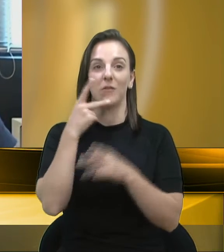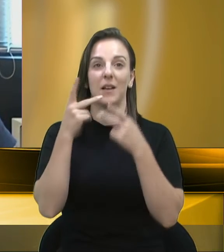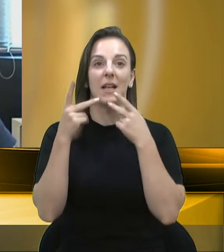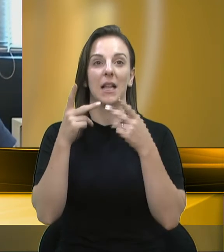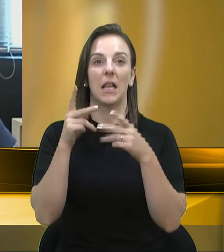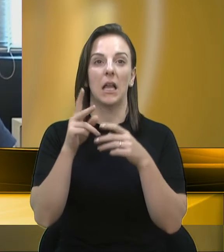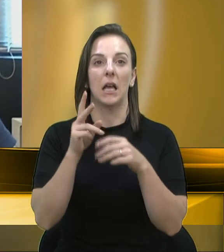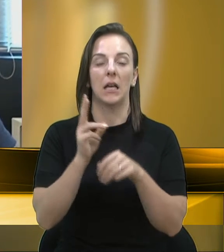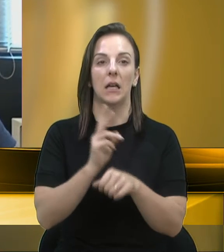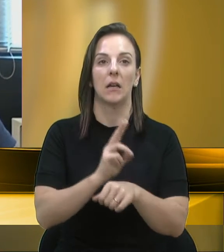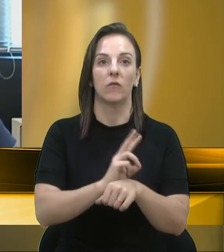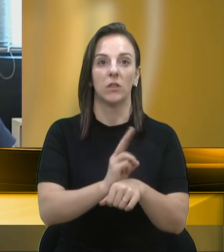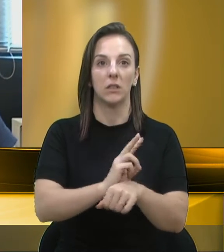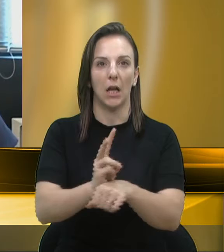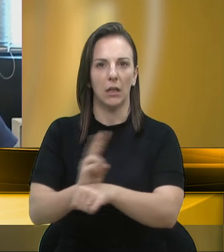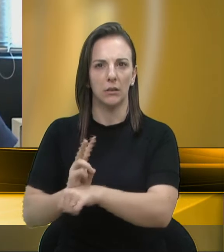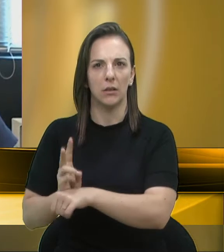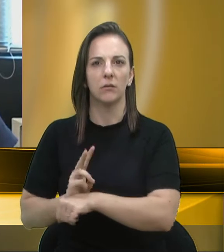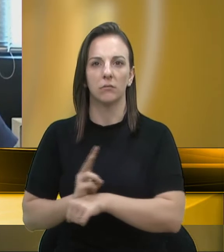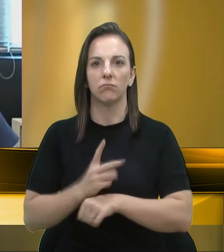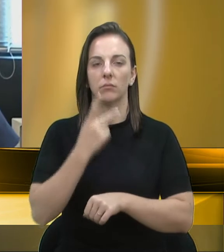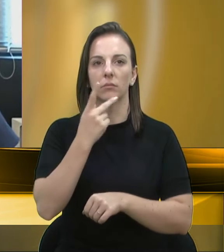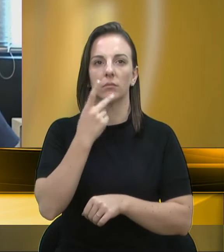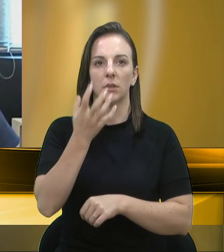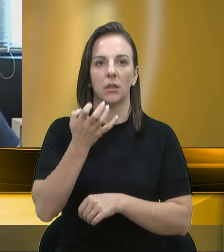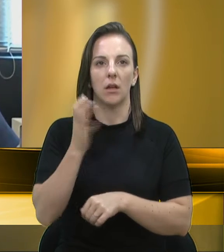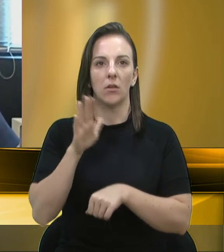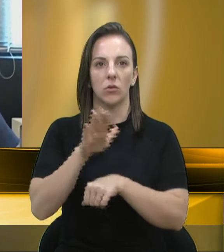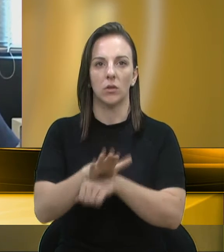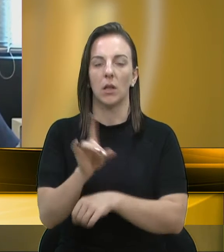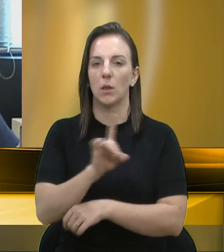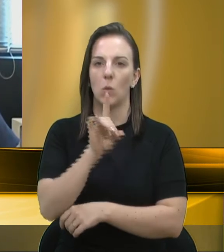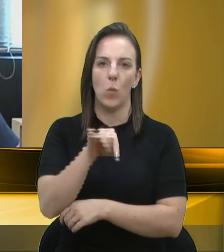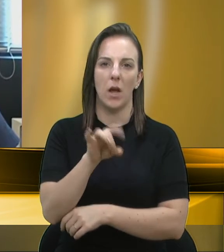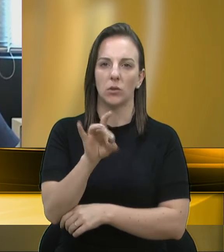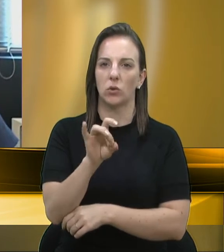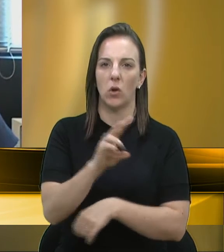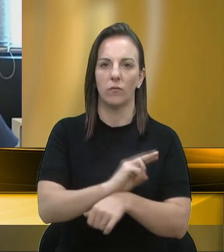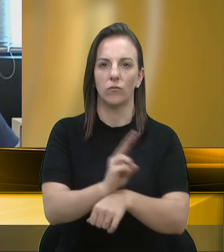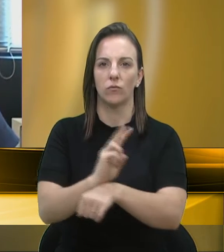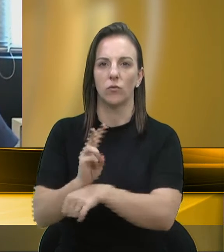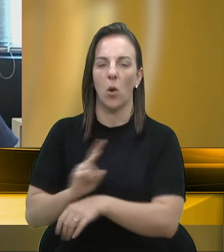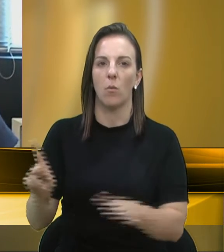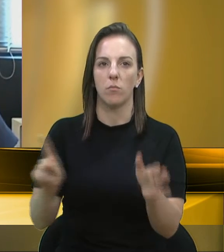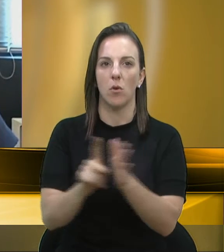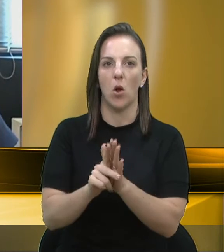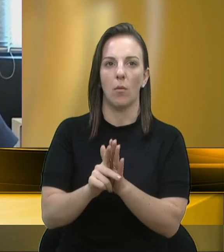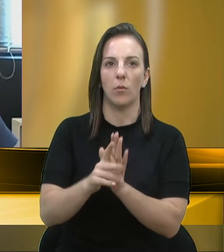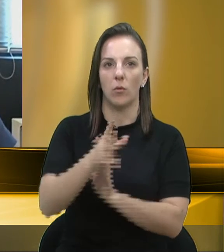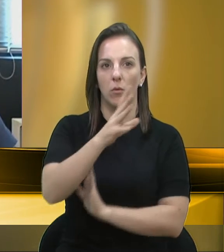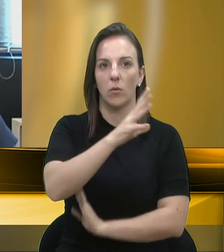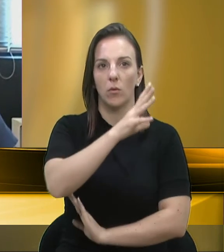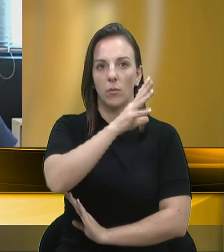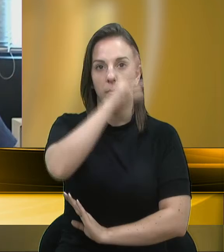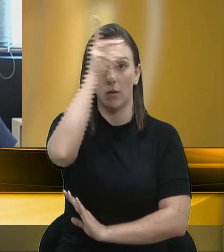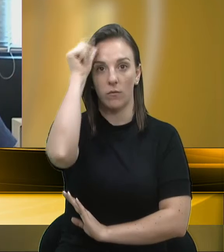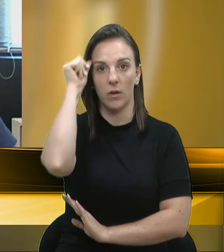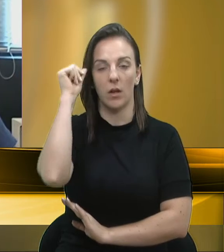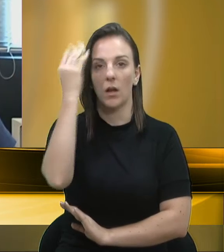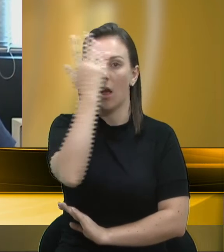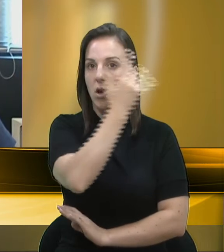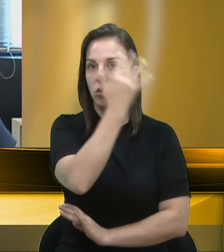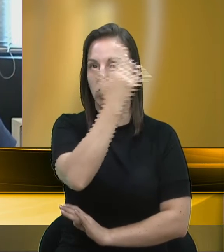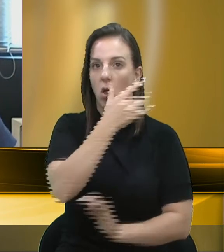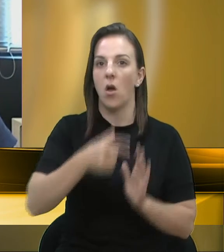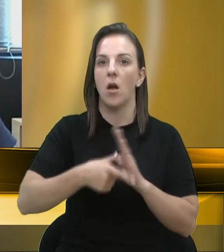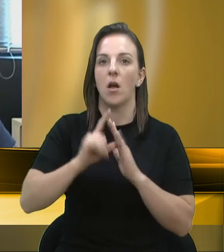se dispondo a contemporizar. Não é só fiscalização. O próprio prefeito Adiló, antes da campanha, ele